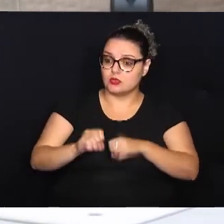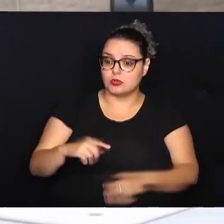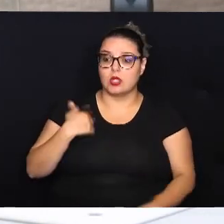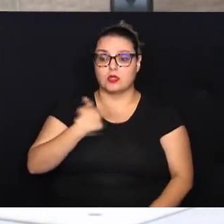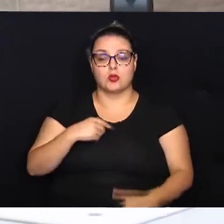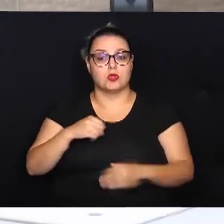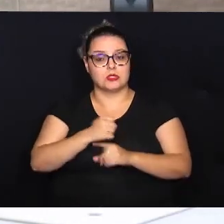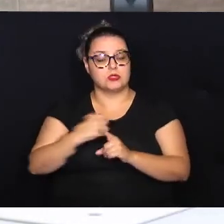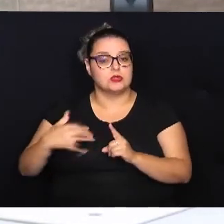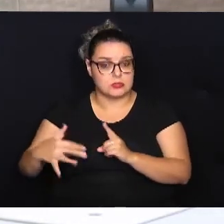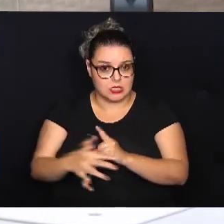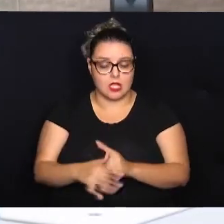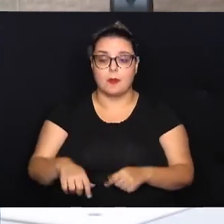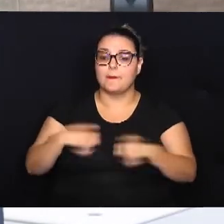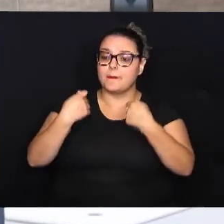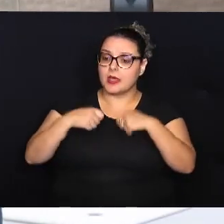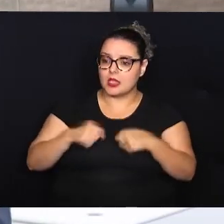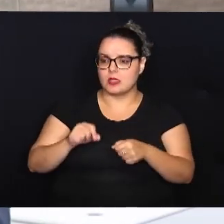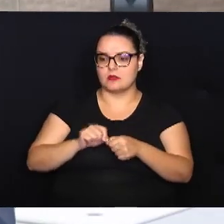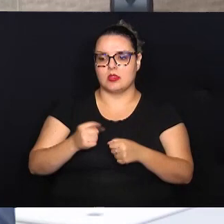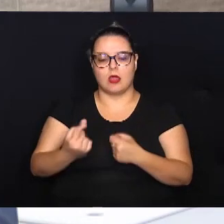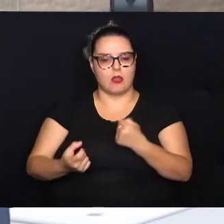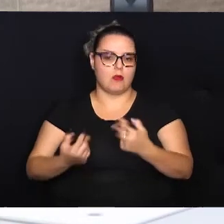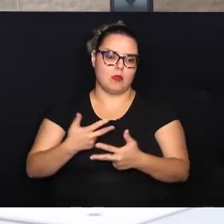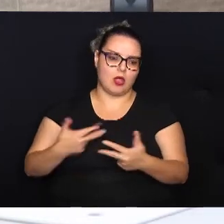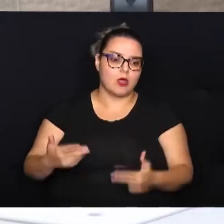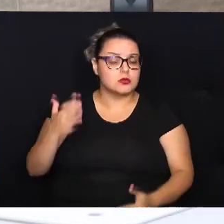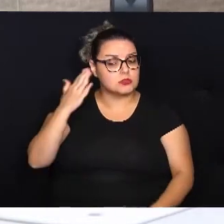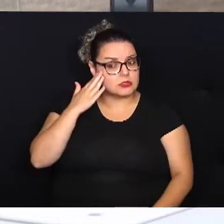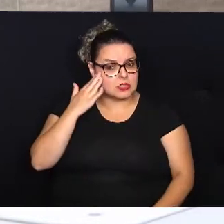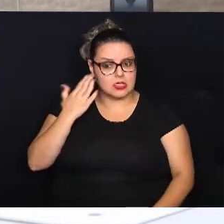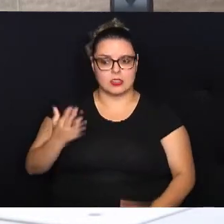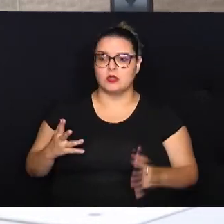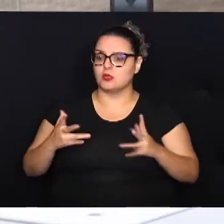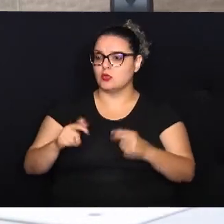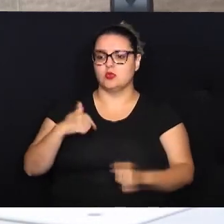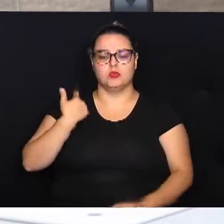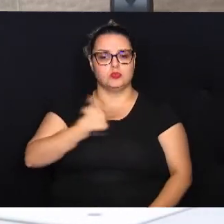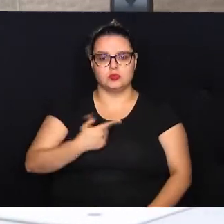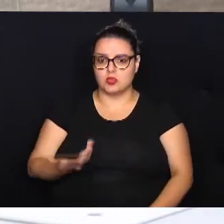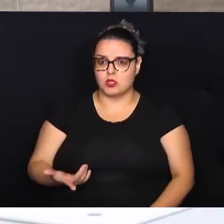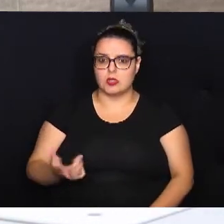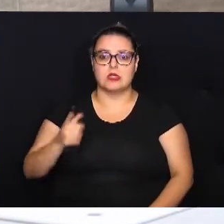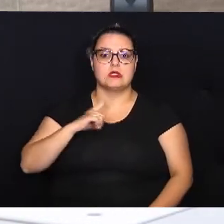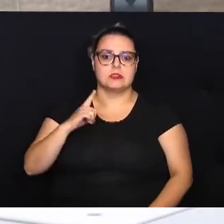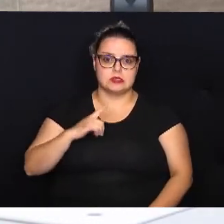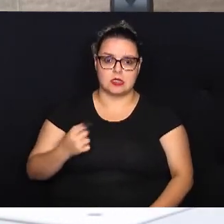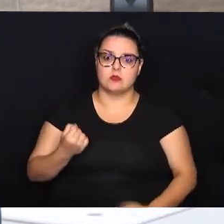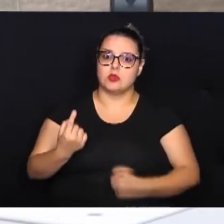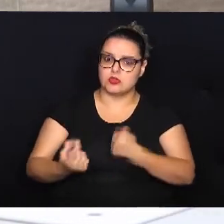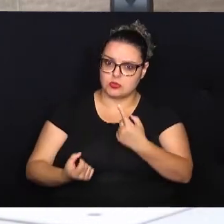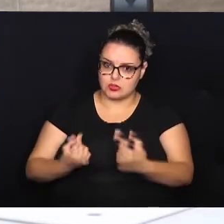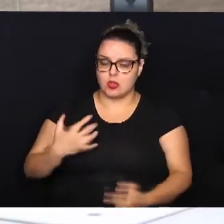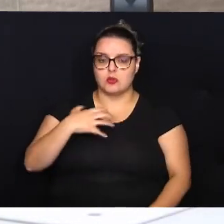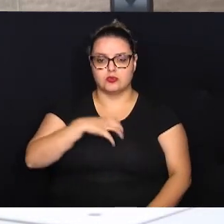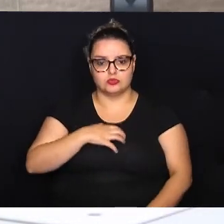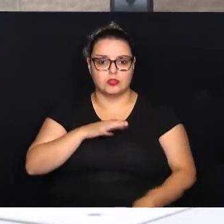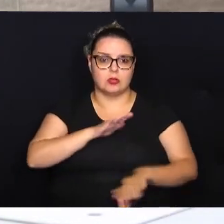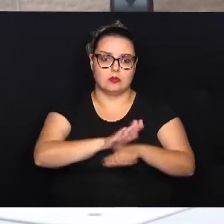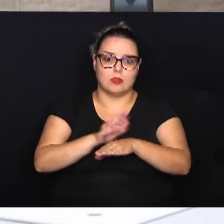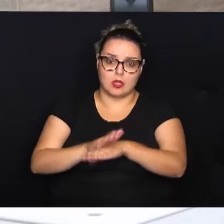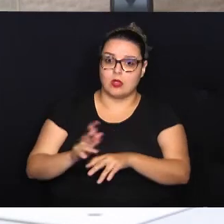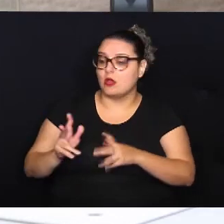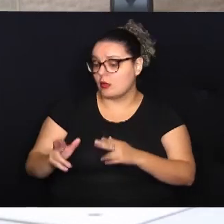educação, na nossa sociedade. A gente tem que fazer alguma coisa, a gente tem que entender que todos nós temos que contribuir de alguma forma.